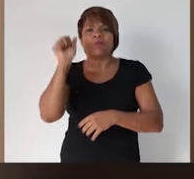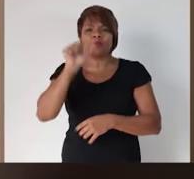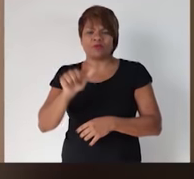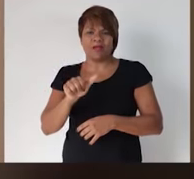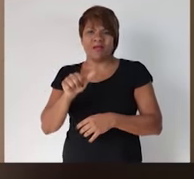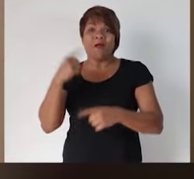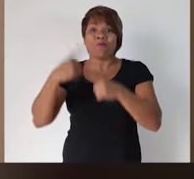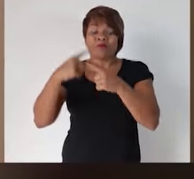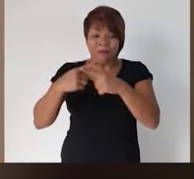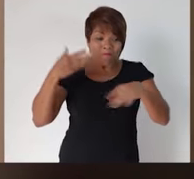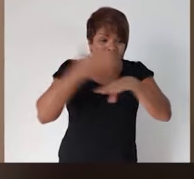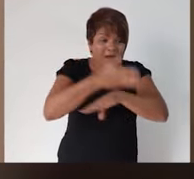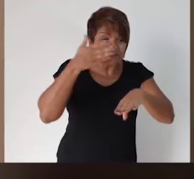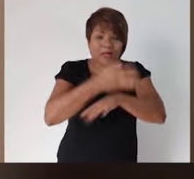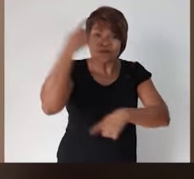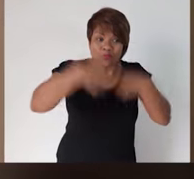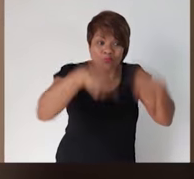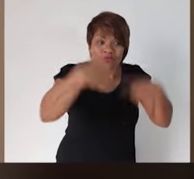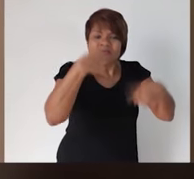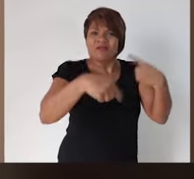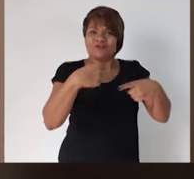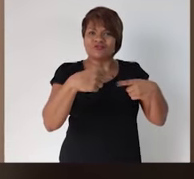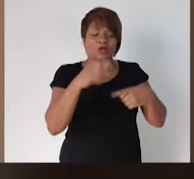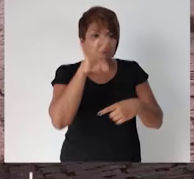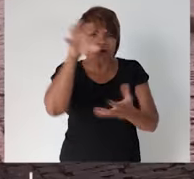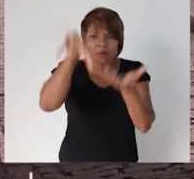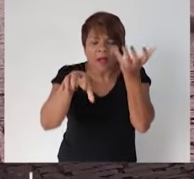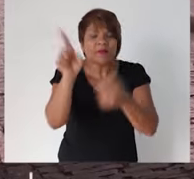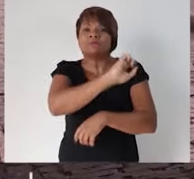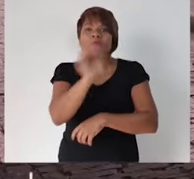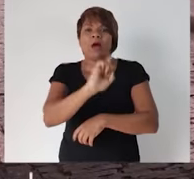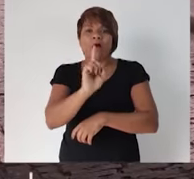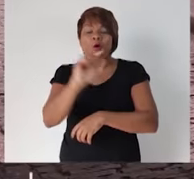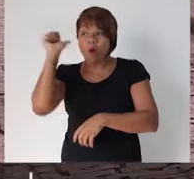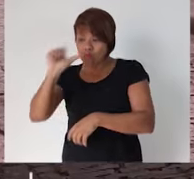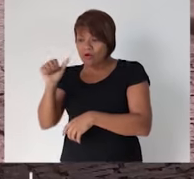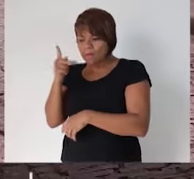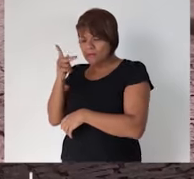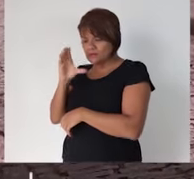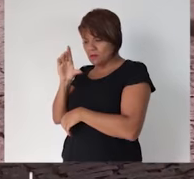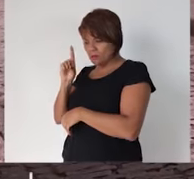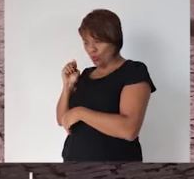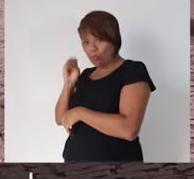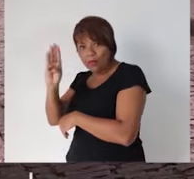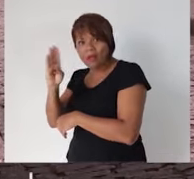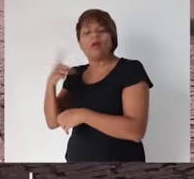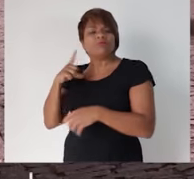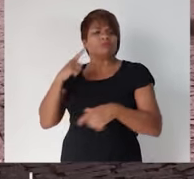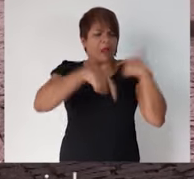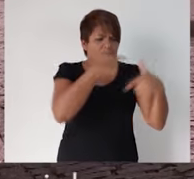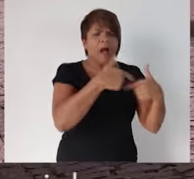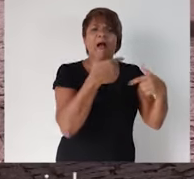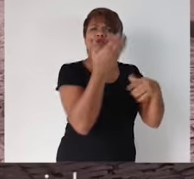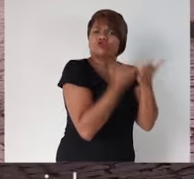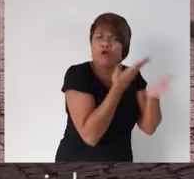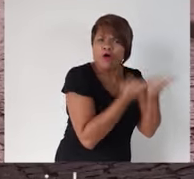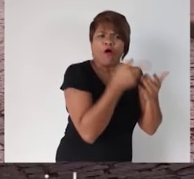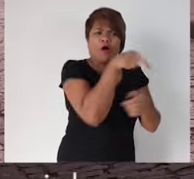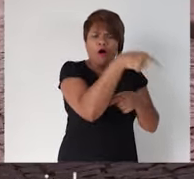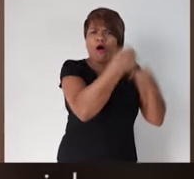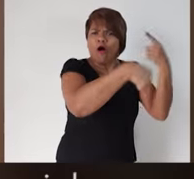política das mulheres do PCdoB não é só no Parlamento. Nós desenvolvemos essa atividade política nas escolas, nas